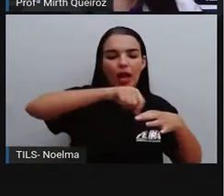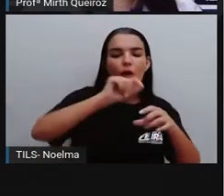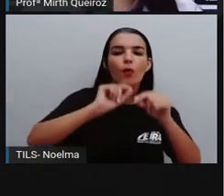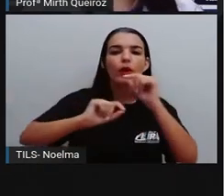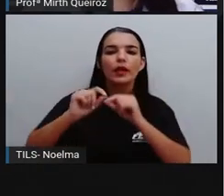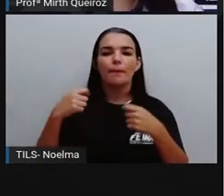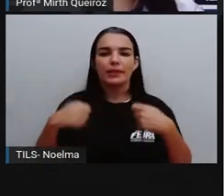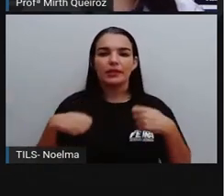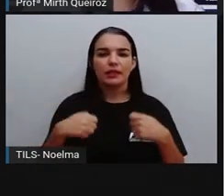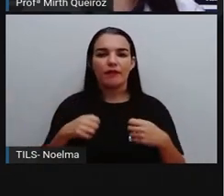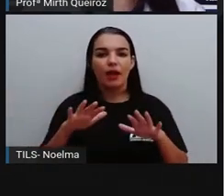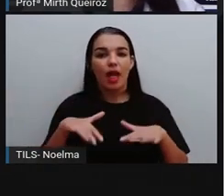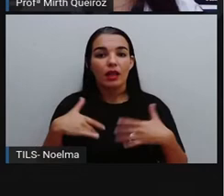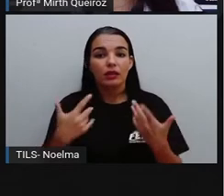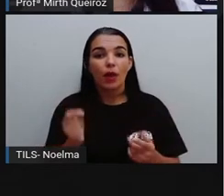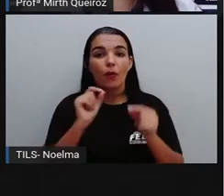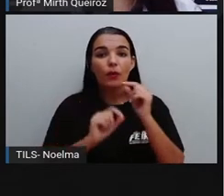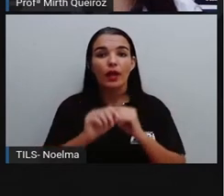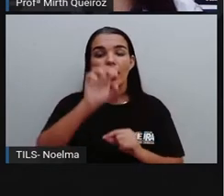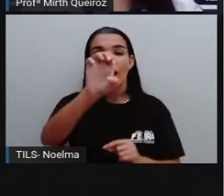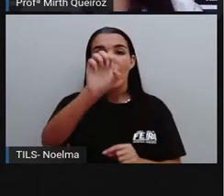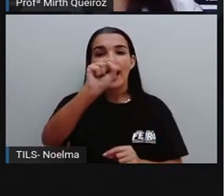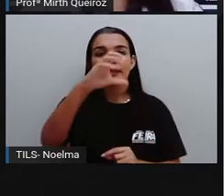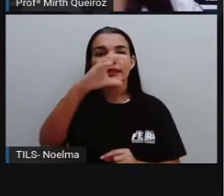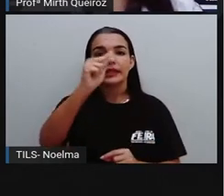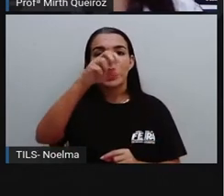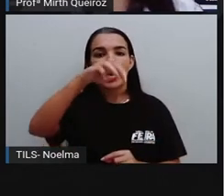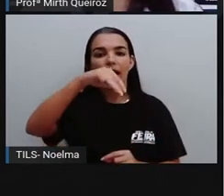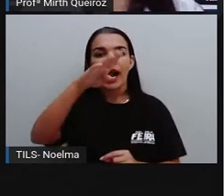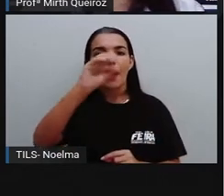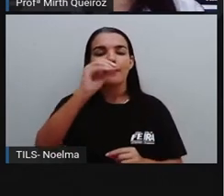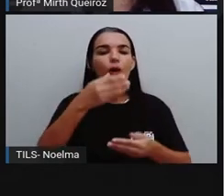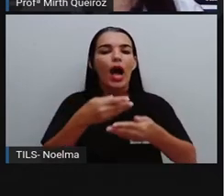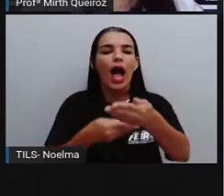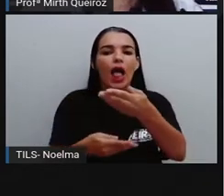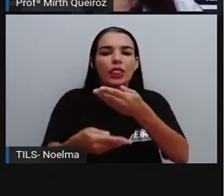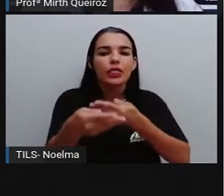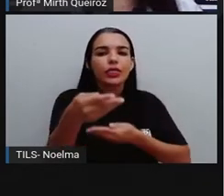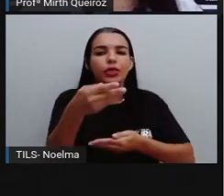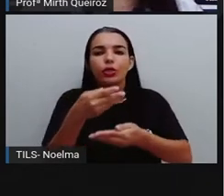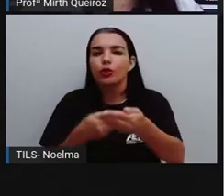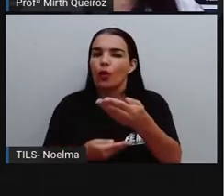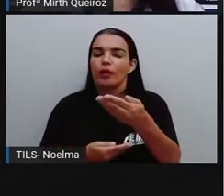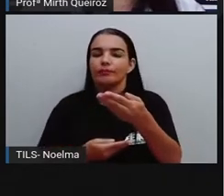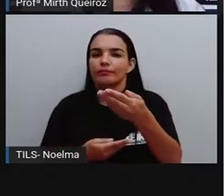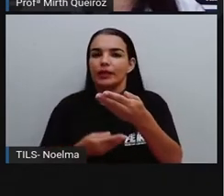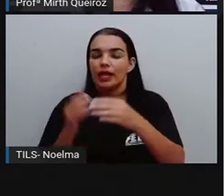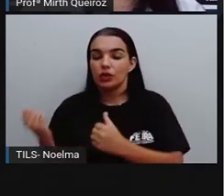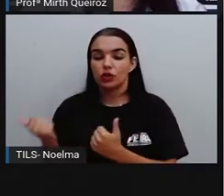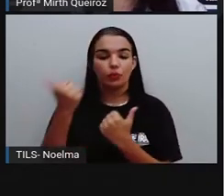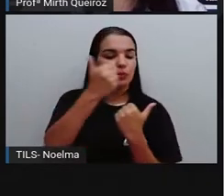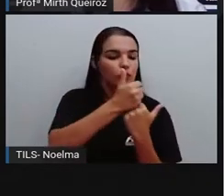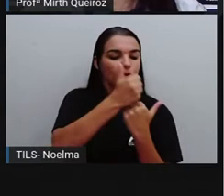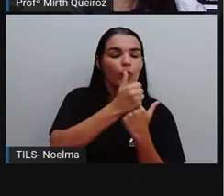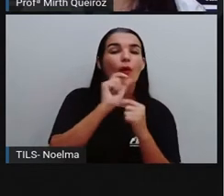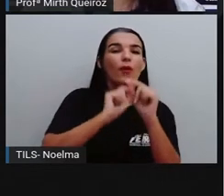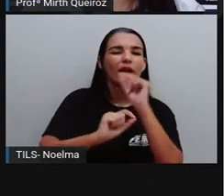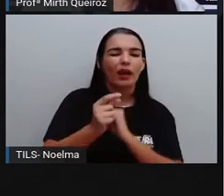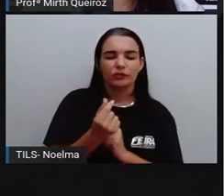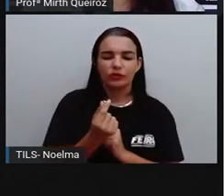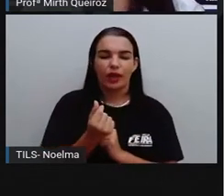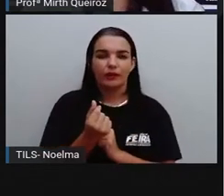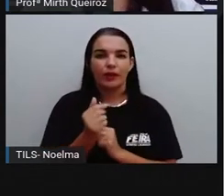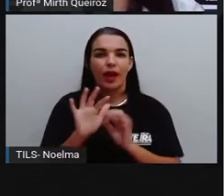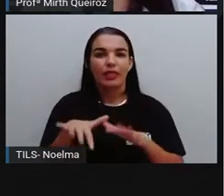tomou conta aí e tomou o lugar do dinheiro. O que é o escambo? O escambo é um sistema de